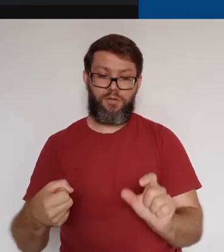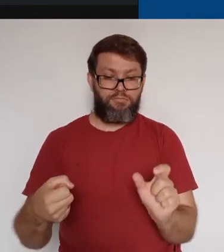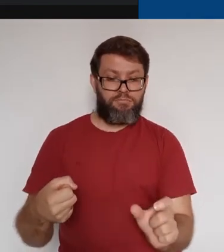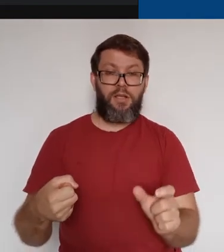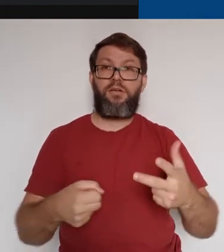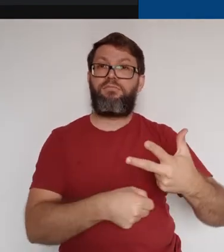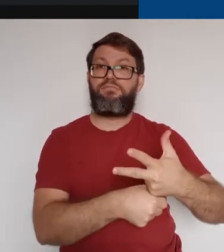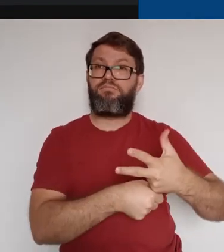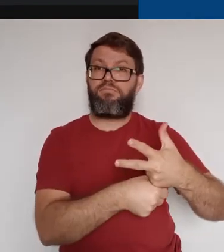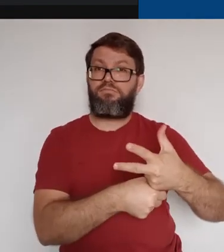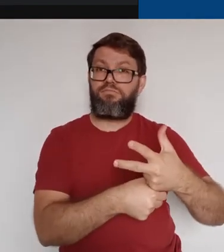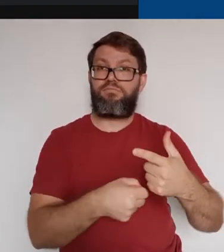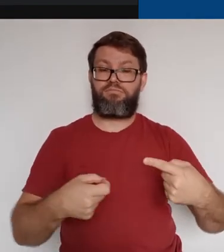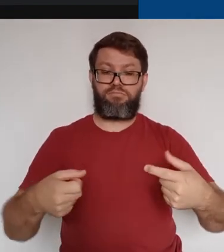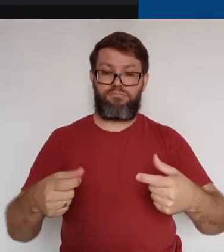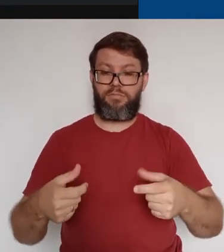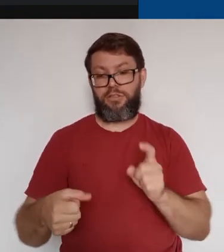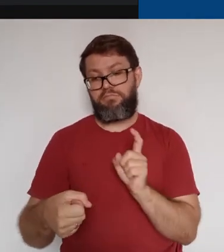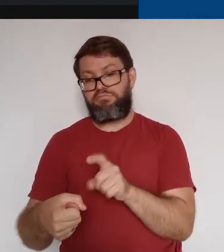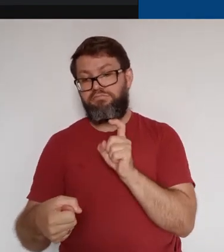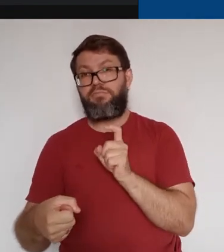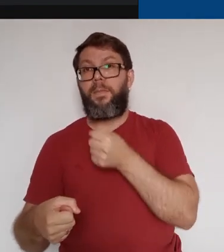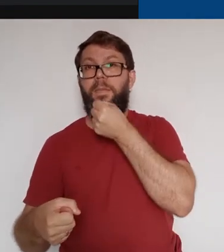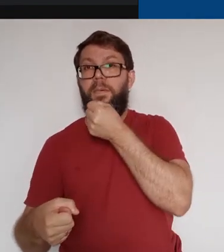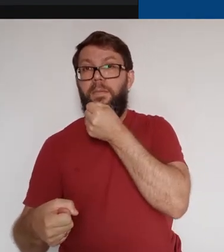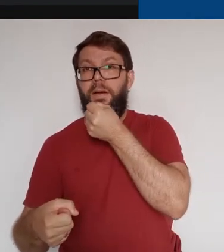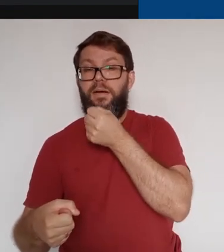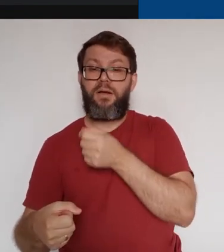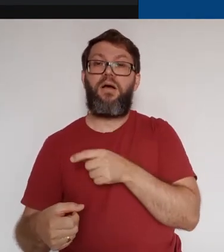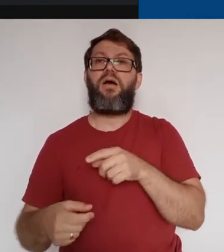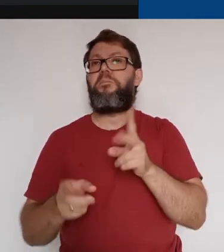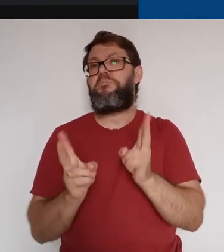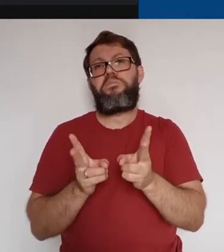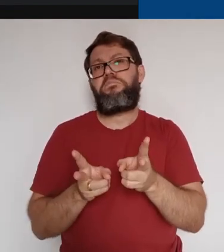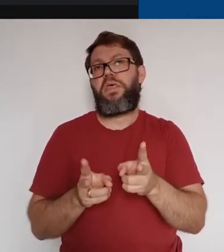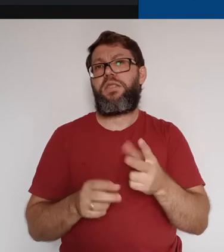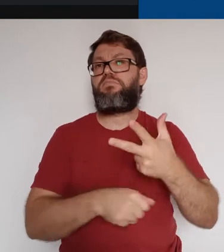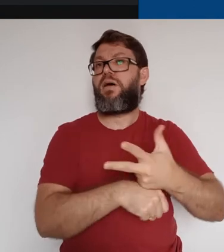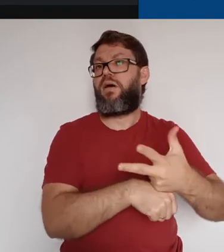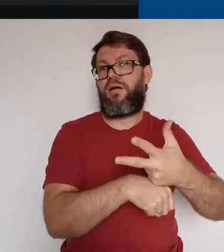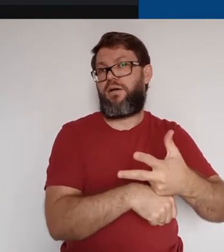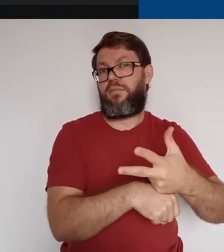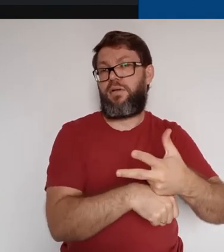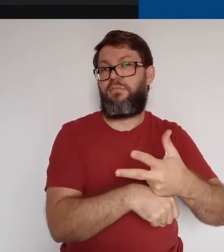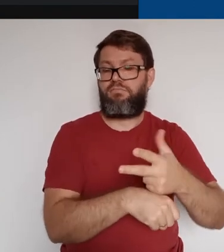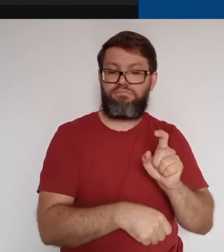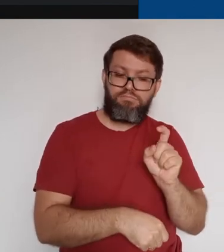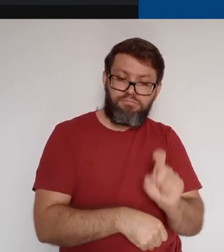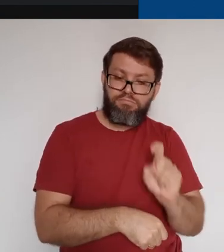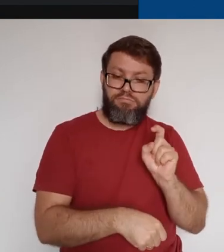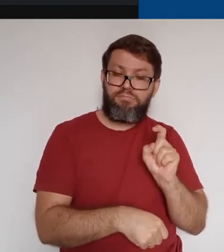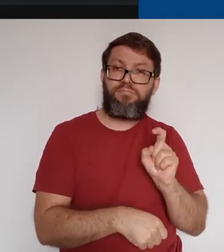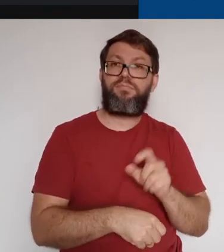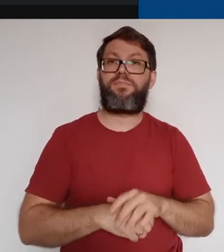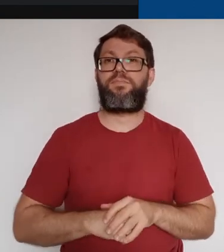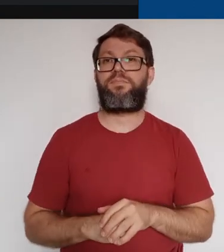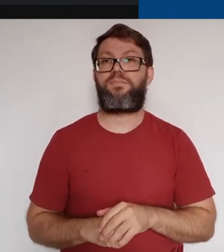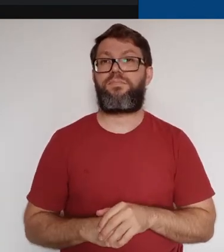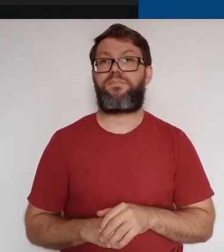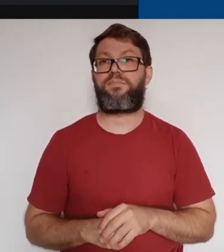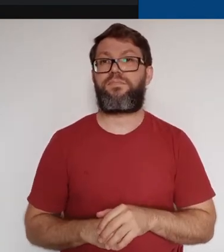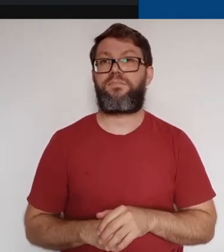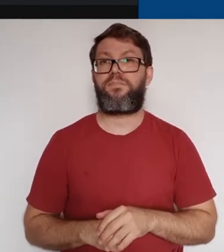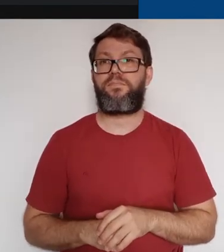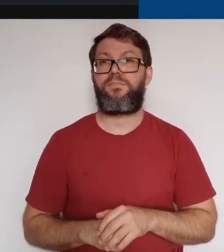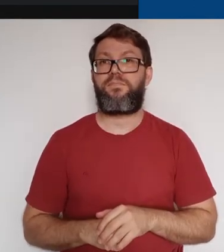que fica no centro da parte inferior da tela, o primeiro deles. O mesmo funciona para a nossa câmera, clicando no